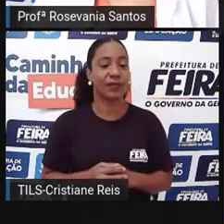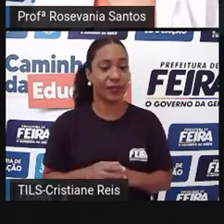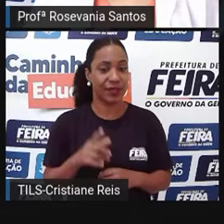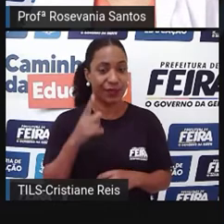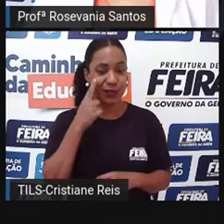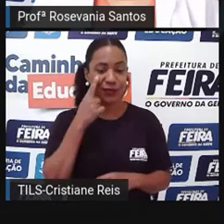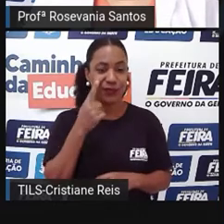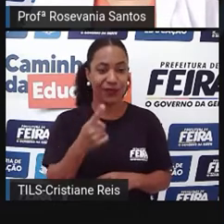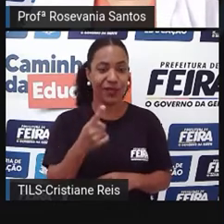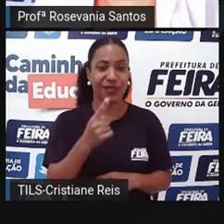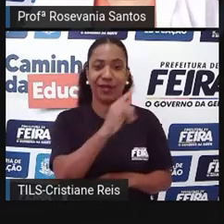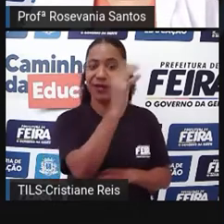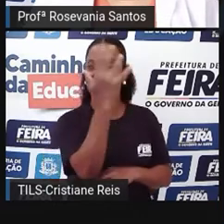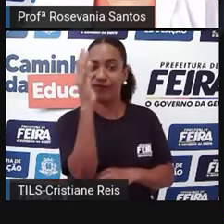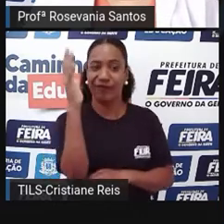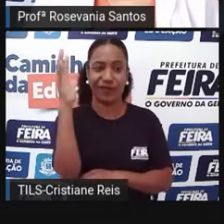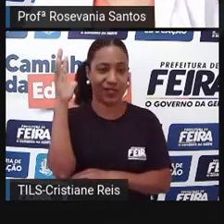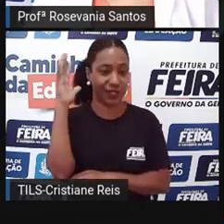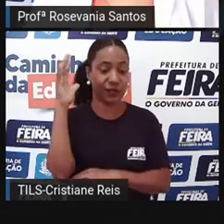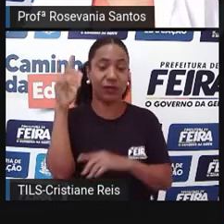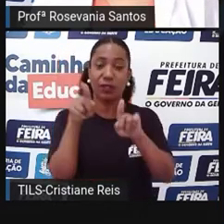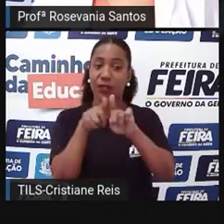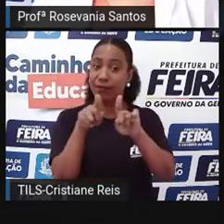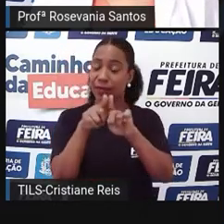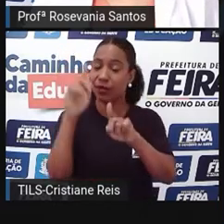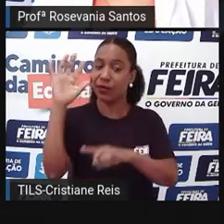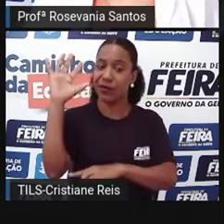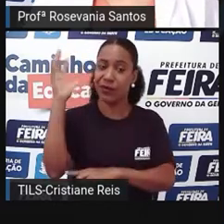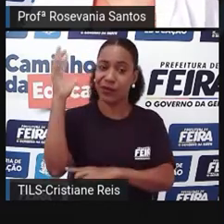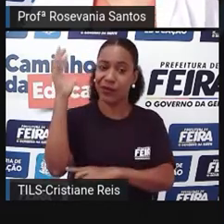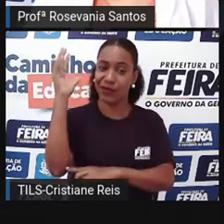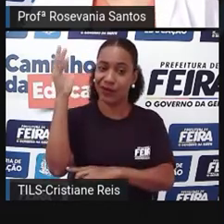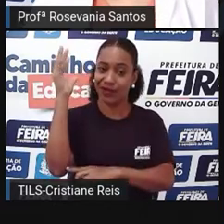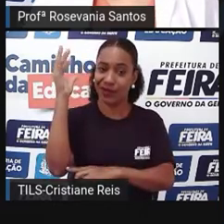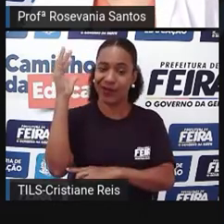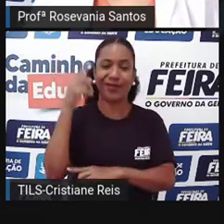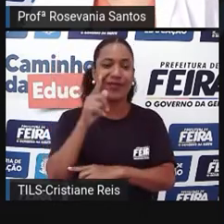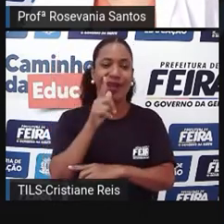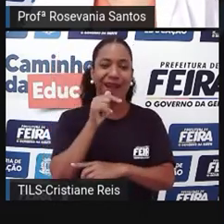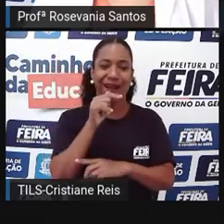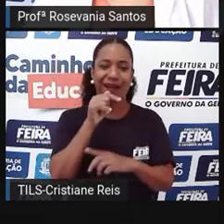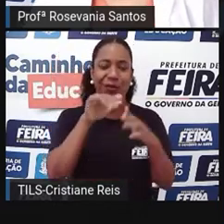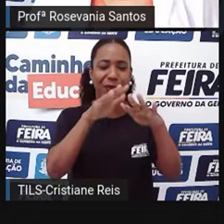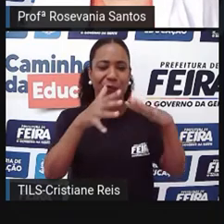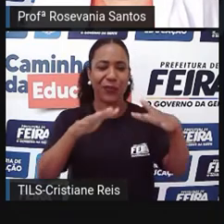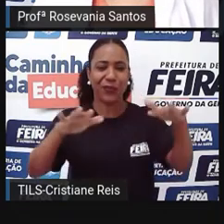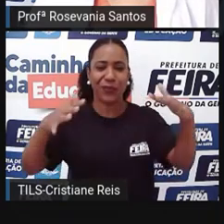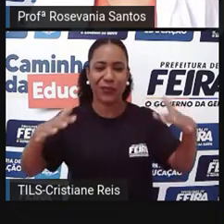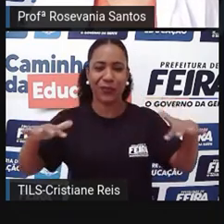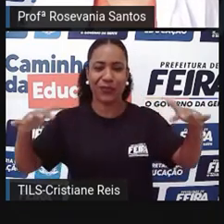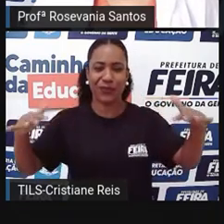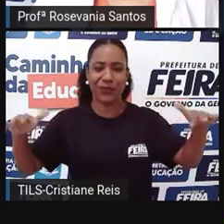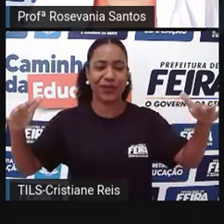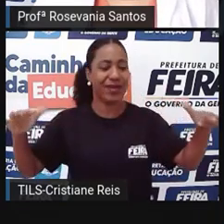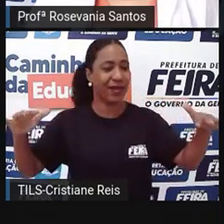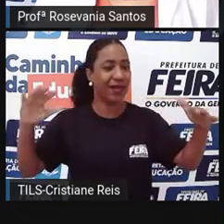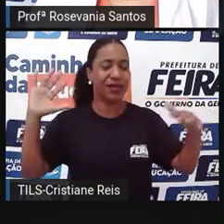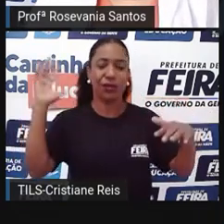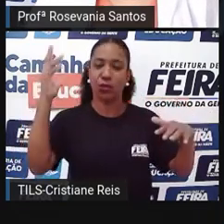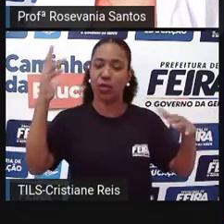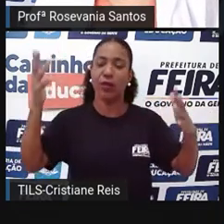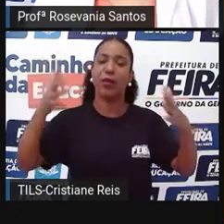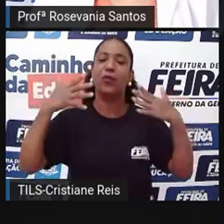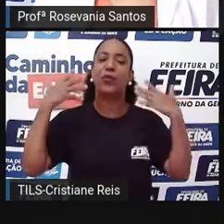consideração essa vegetação atual e no clima, o fato de estar no litoral, a gente tinha um clima úmido. Aqui, né, um tropical